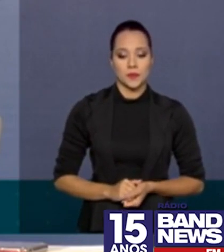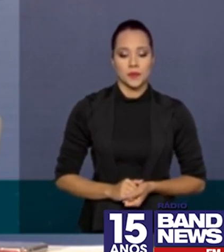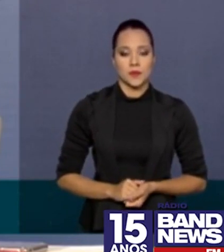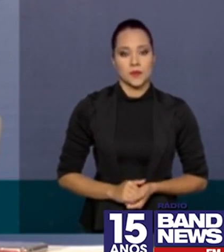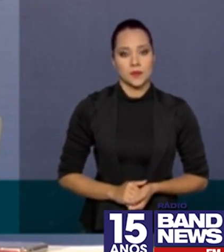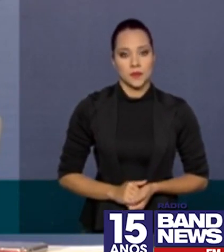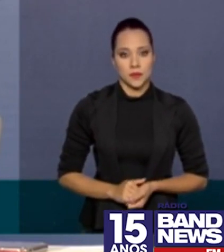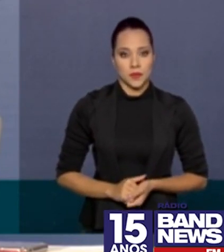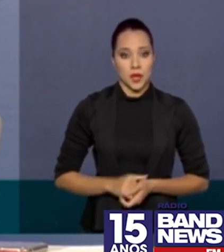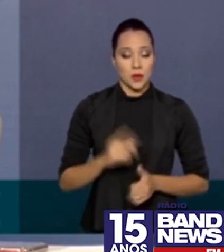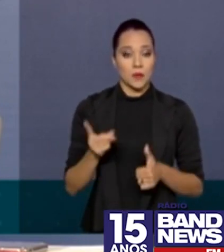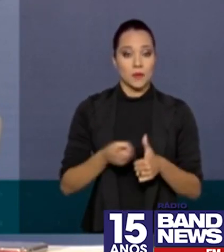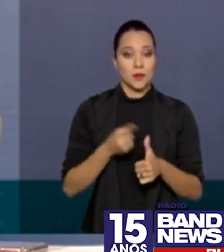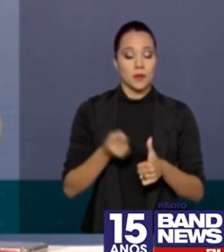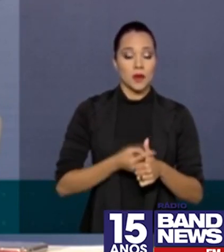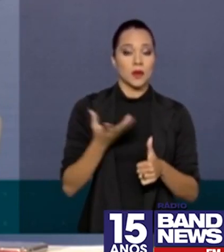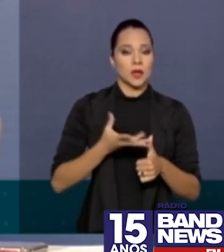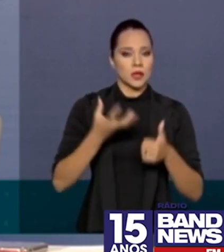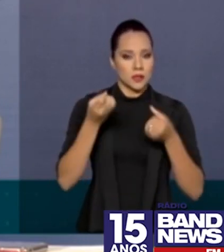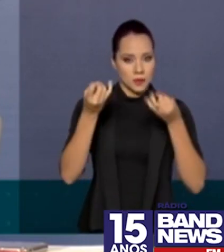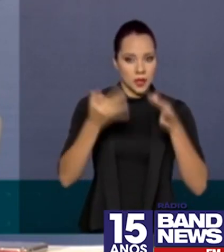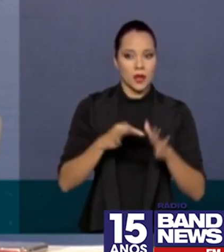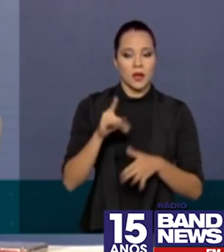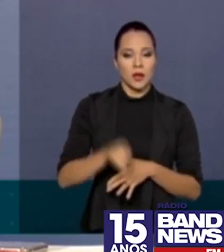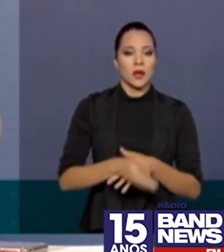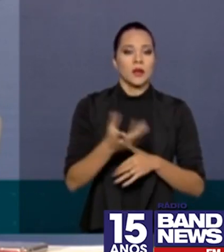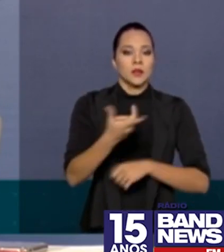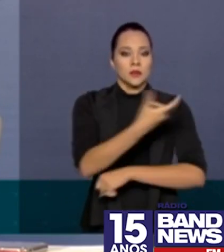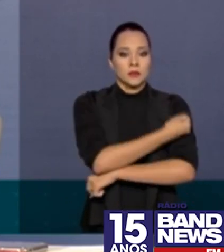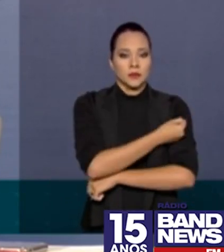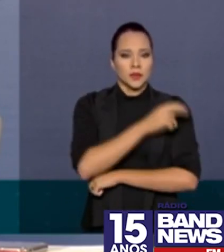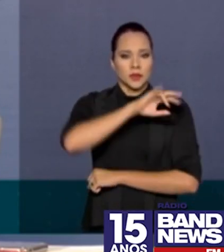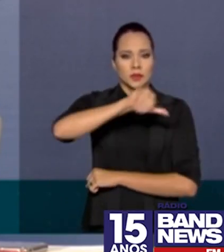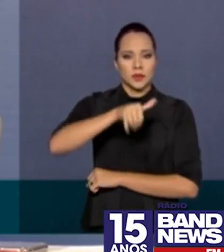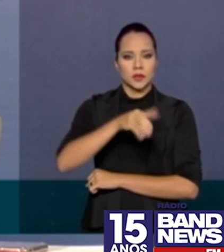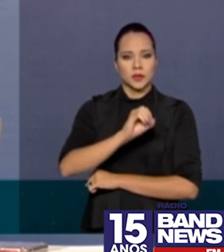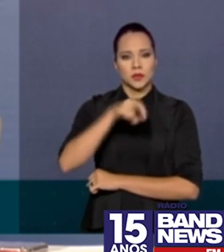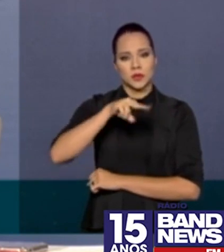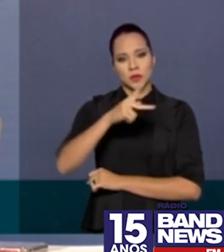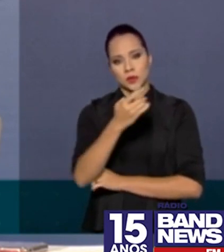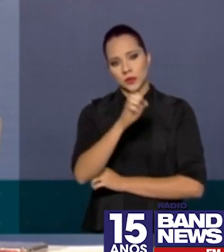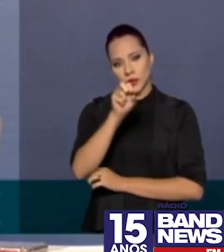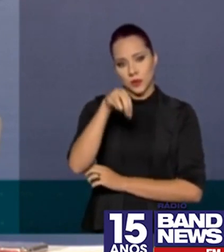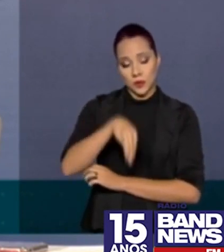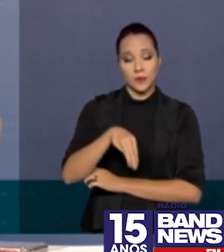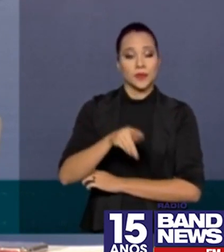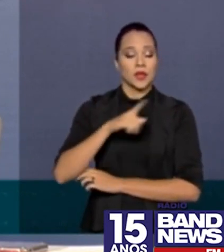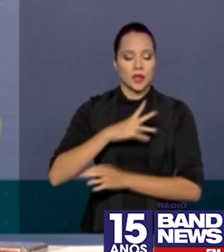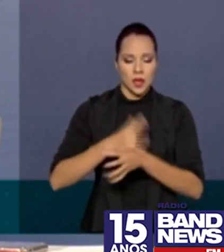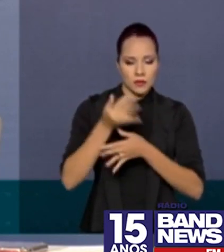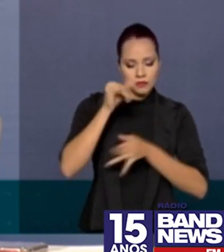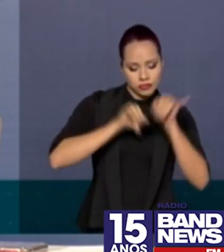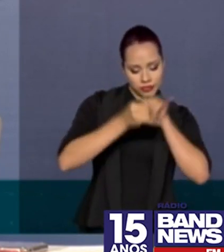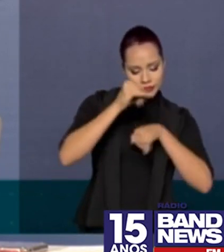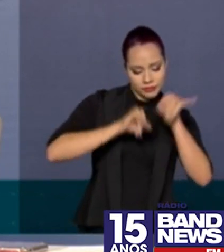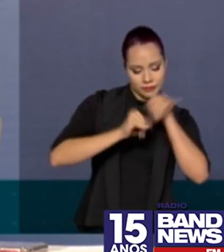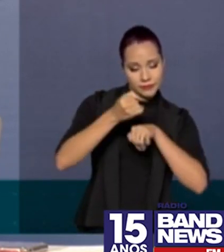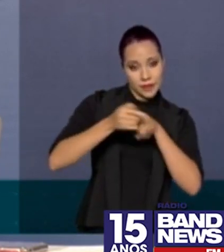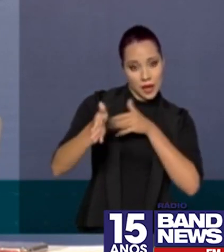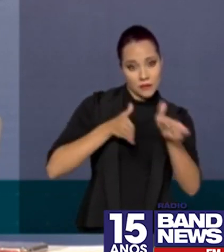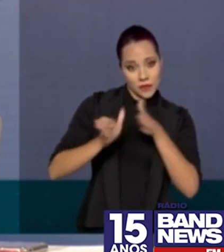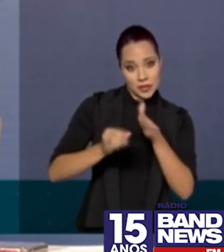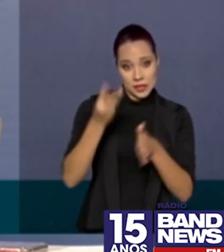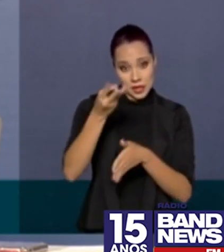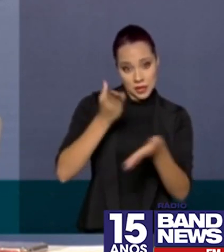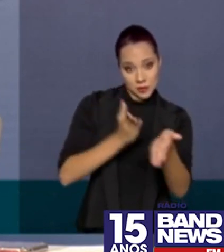Bom, a primeira que eu queria falar é a vacina da Janssen. A vacina da Janssen que teve os ensaios clínicos aqui no fase 3